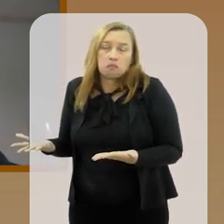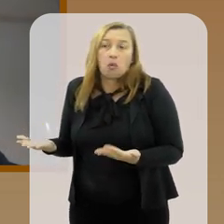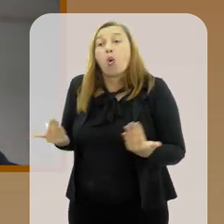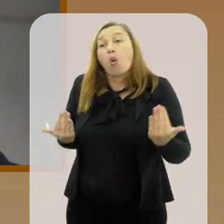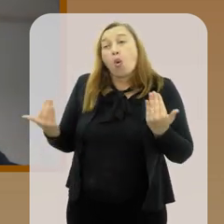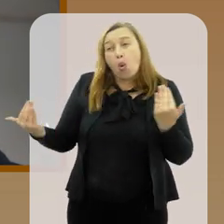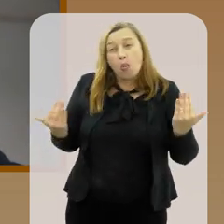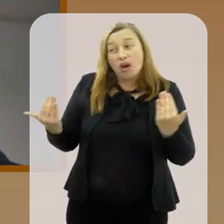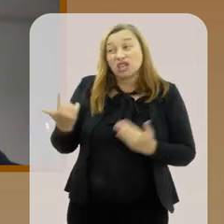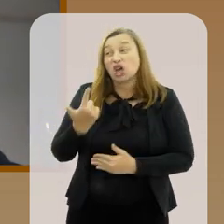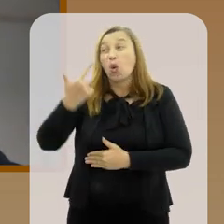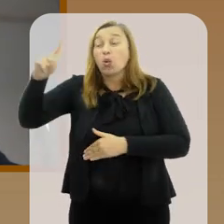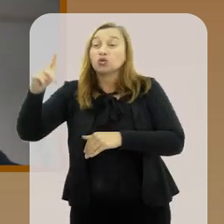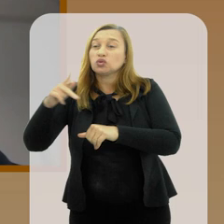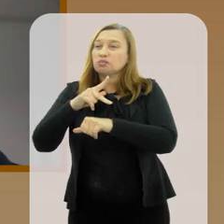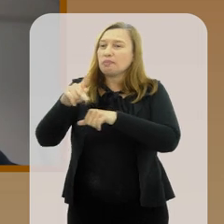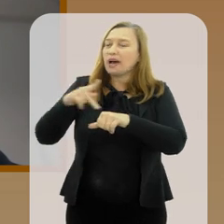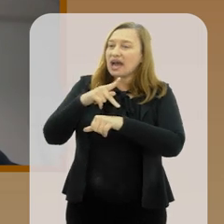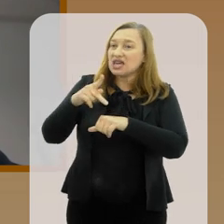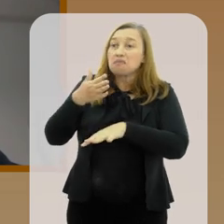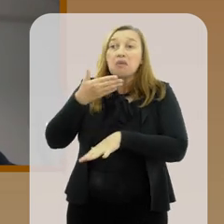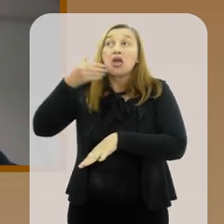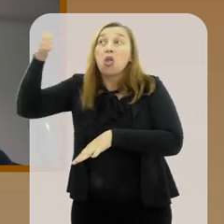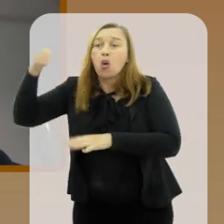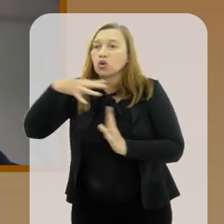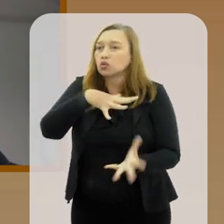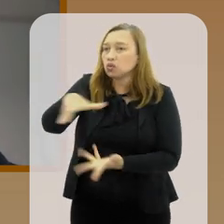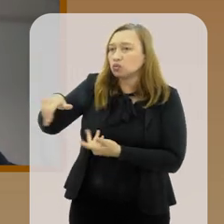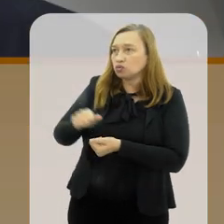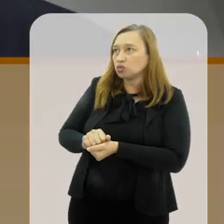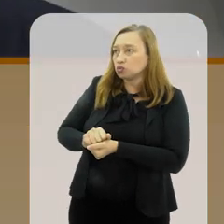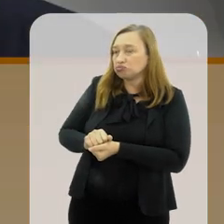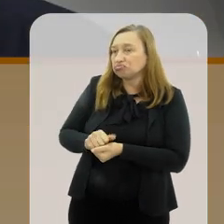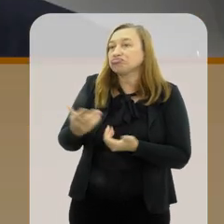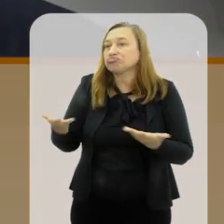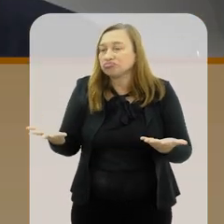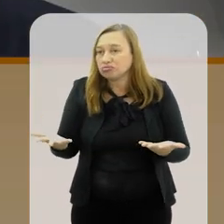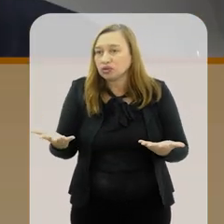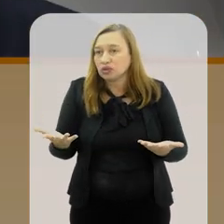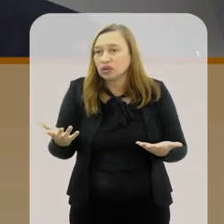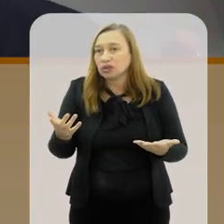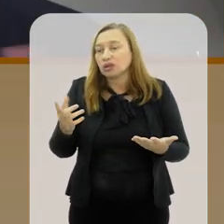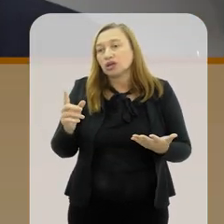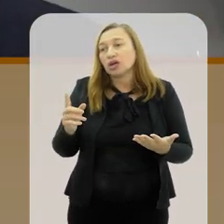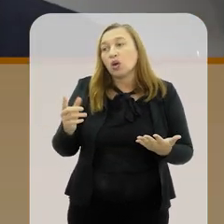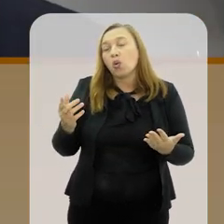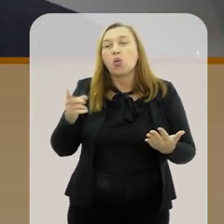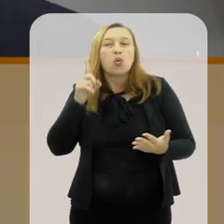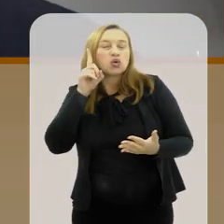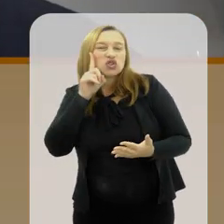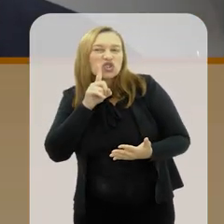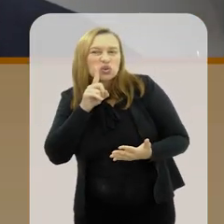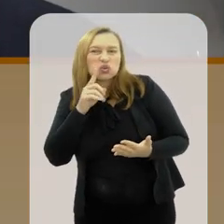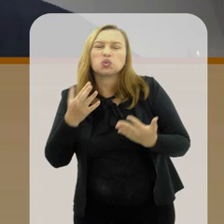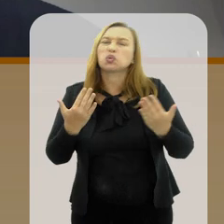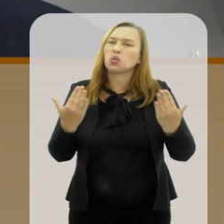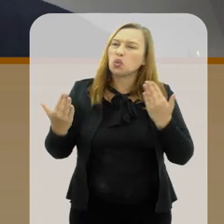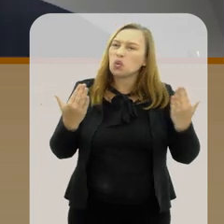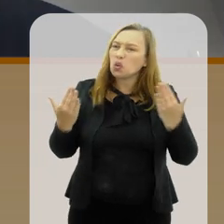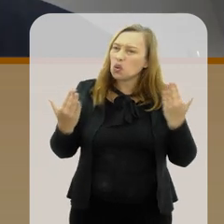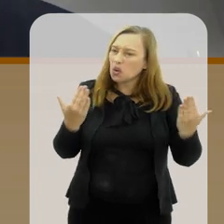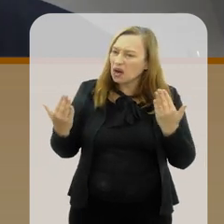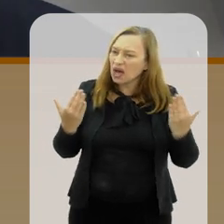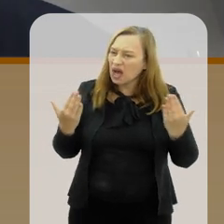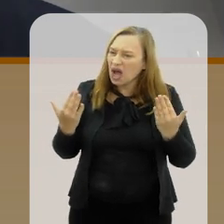talvez, comparando ao tamanho do país, melhor do lugar do mundo, sem comparar com... senão vai estar muito próximo dos Estados Unidos,